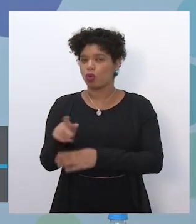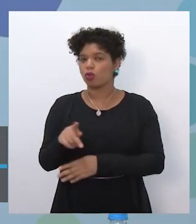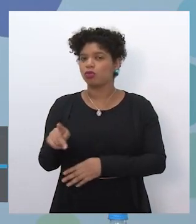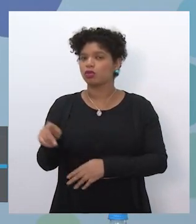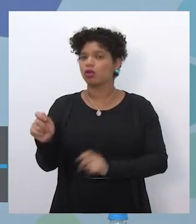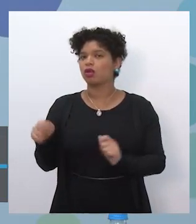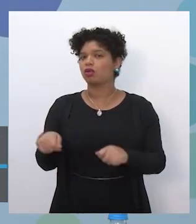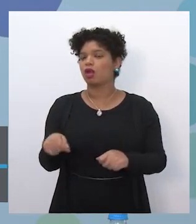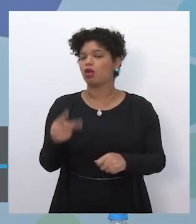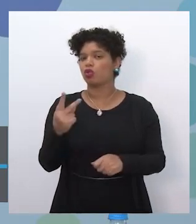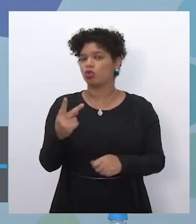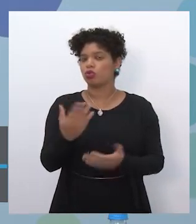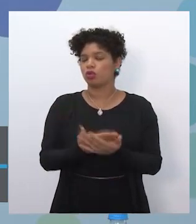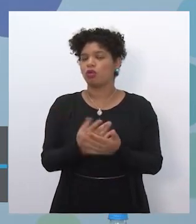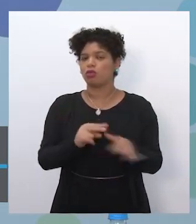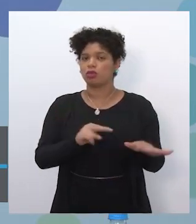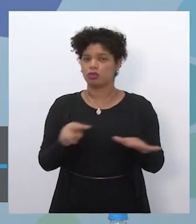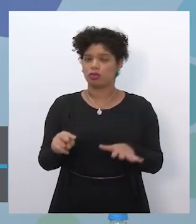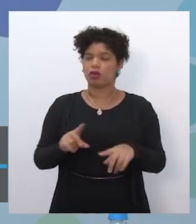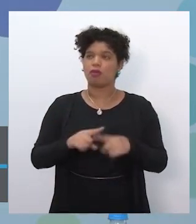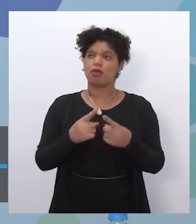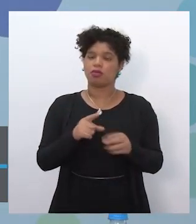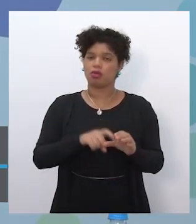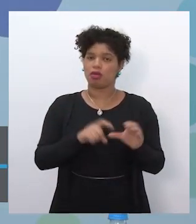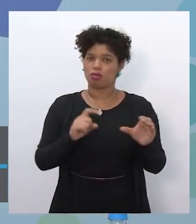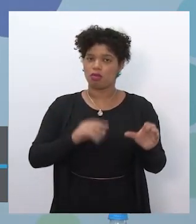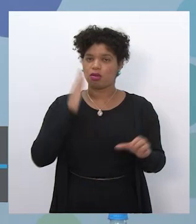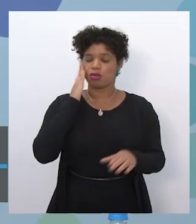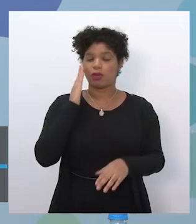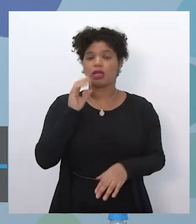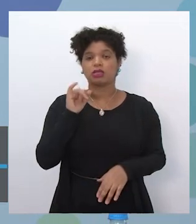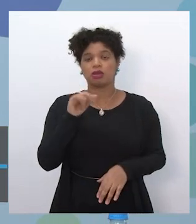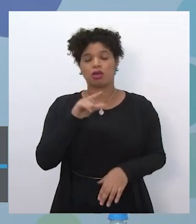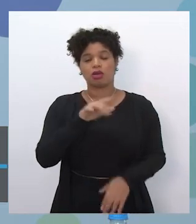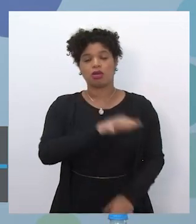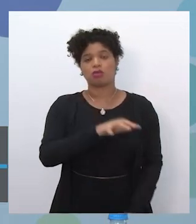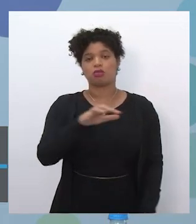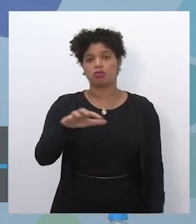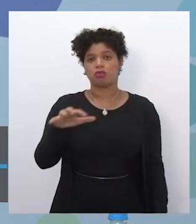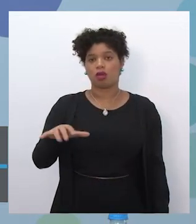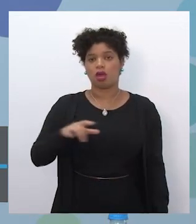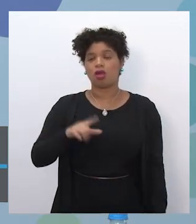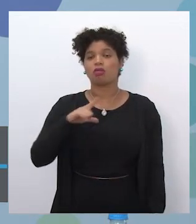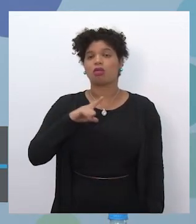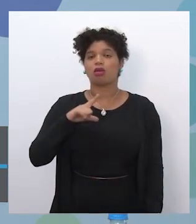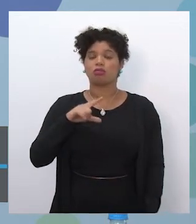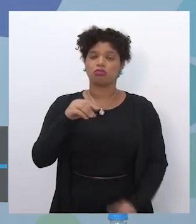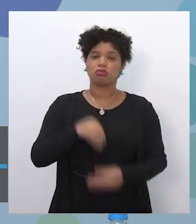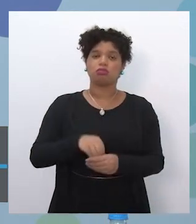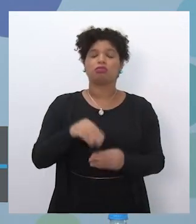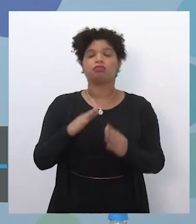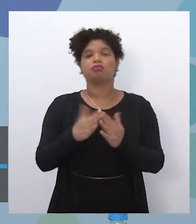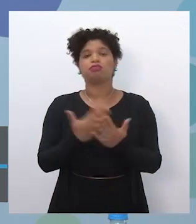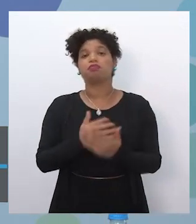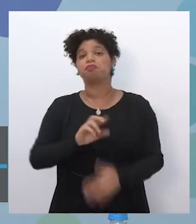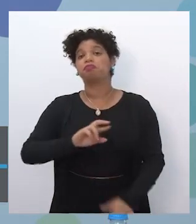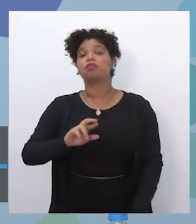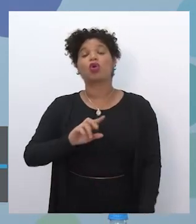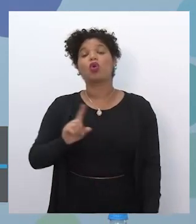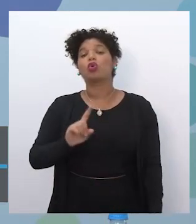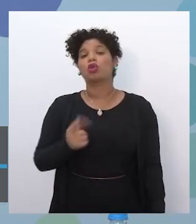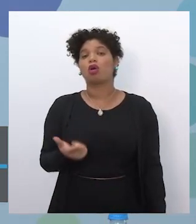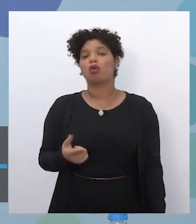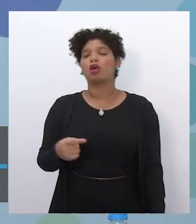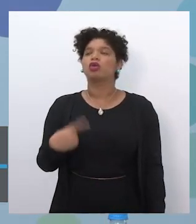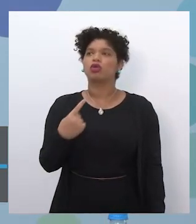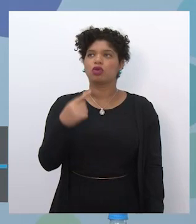semana. Depende, obviamente, da disponibilidade de espaços dentro das escolas, para esses grupos, mas, obviamente, a gente vai aprender muito